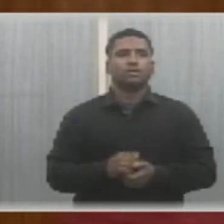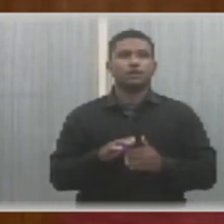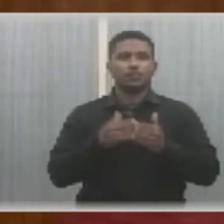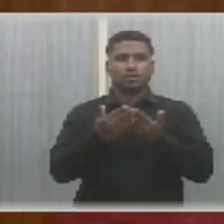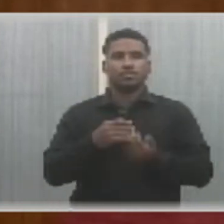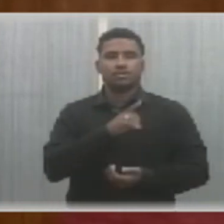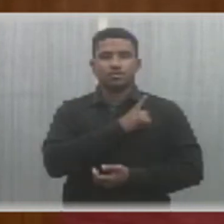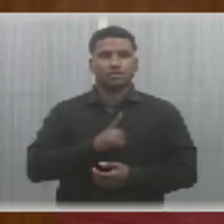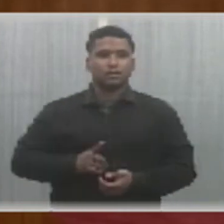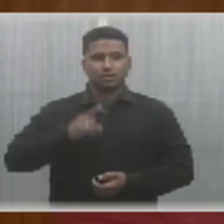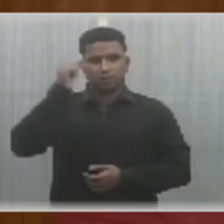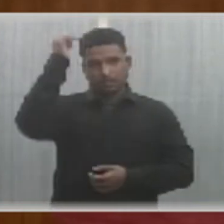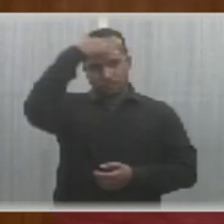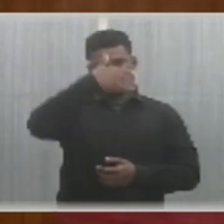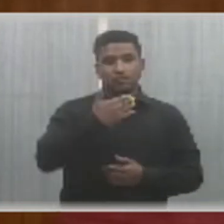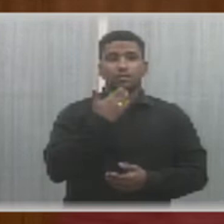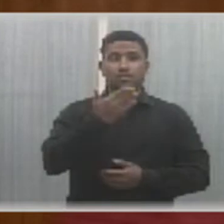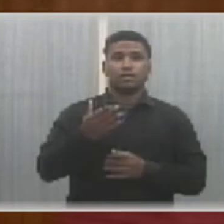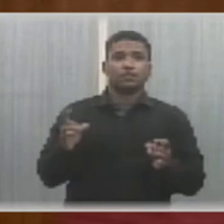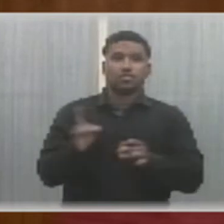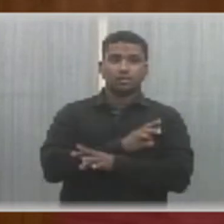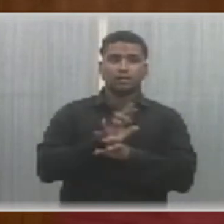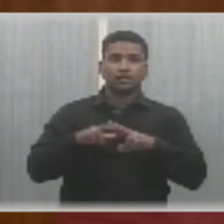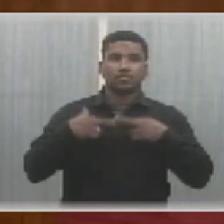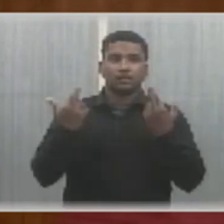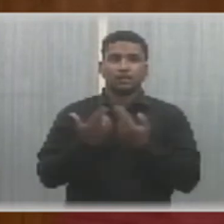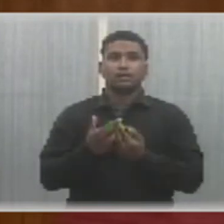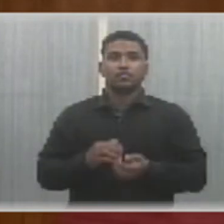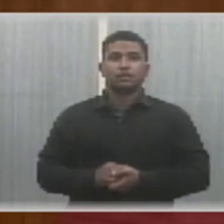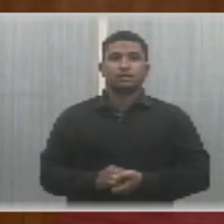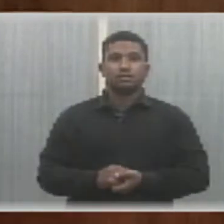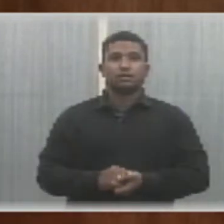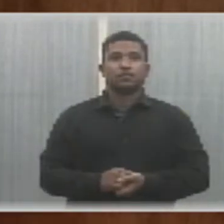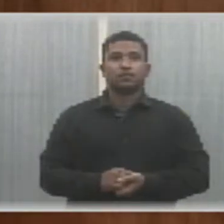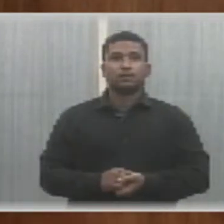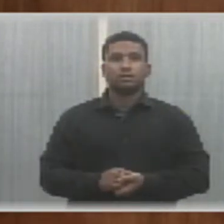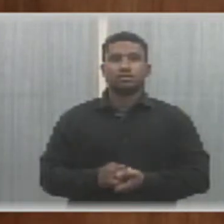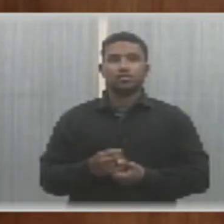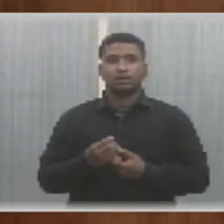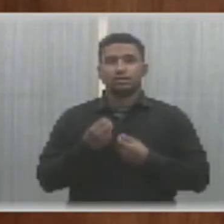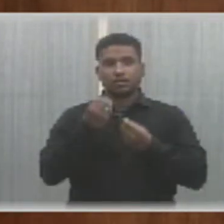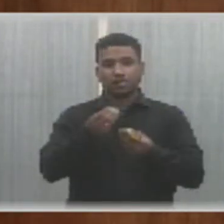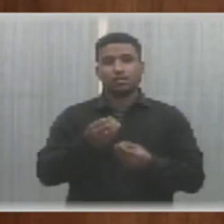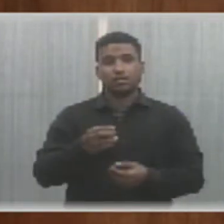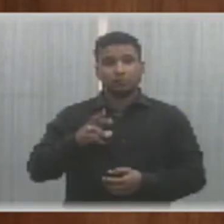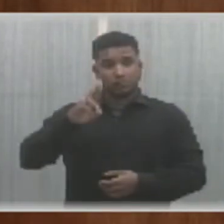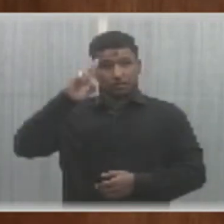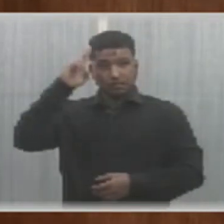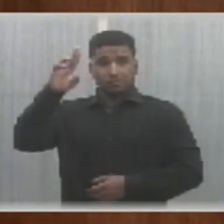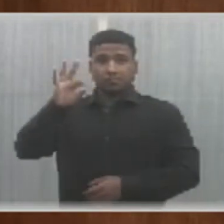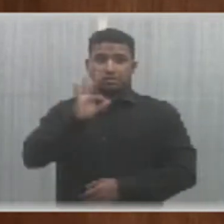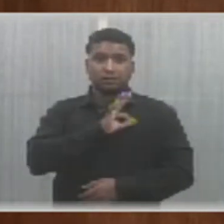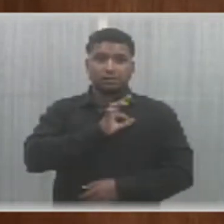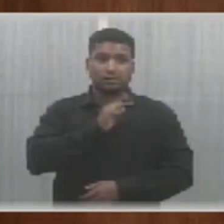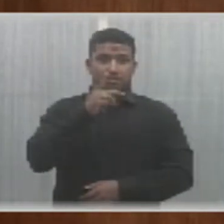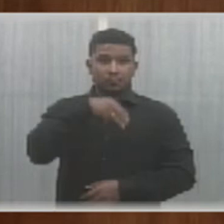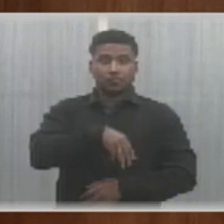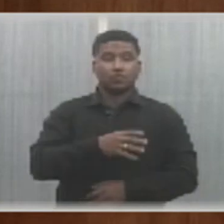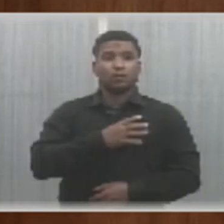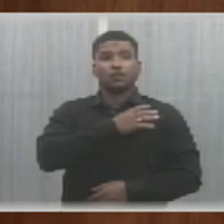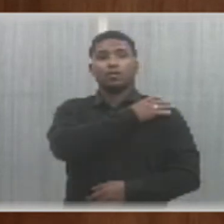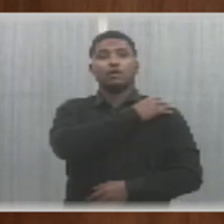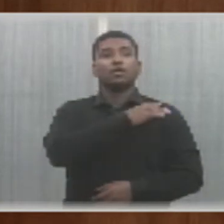autoria do deputado Gustavo Neiva, que requer, depois de ouvir do plenário, seja solicitado ao comandante-geral da Polícia Militar, Coronel